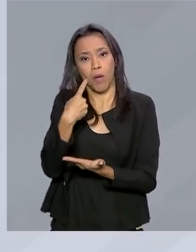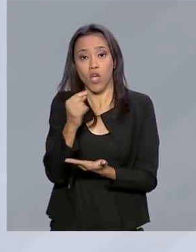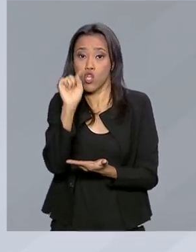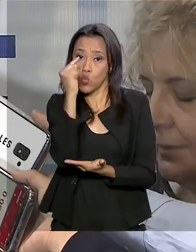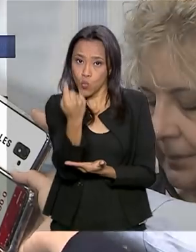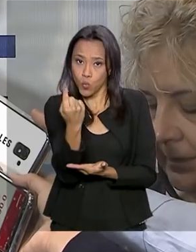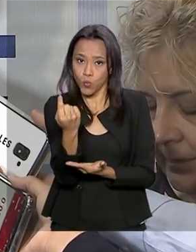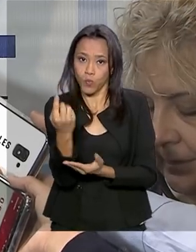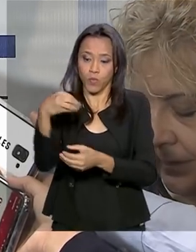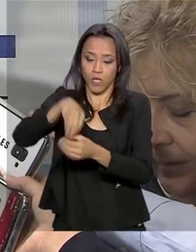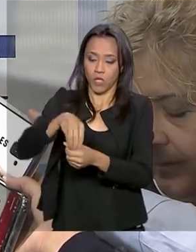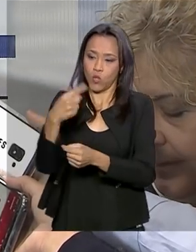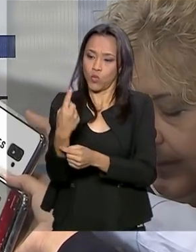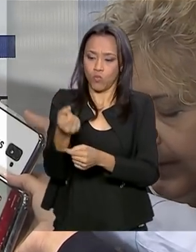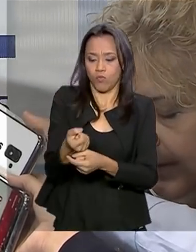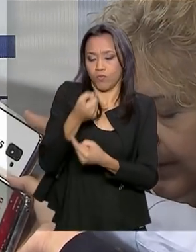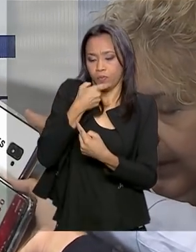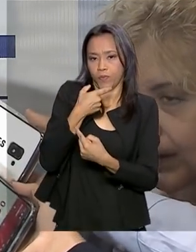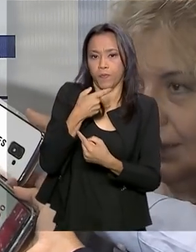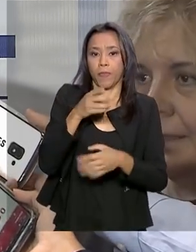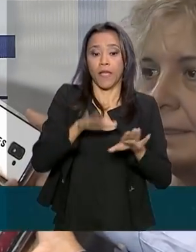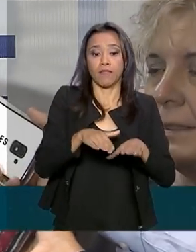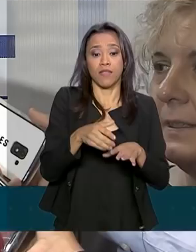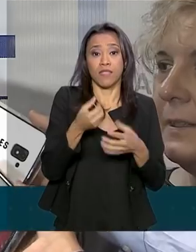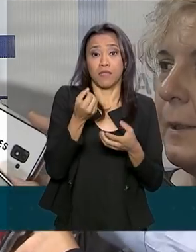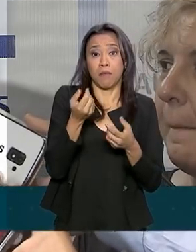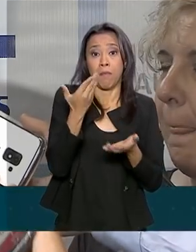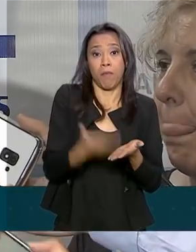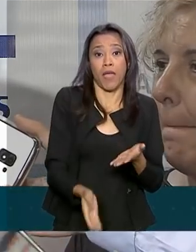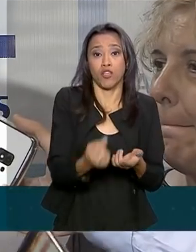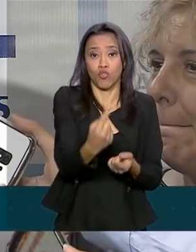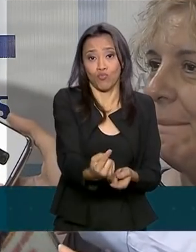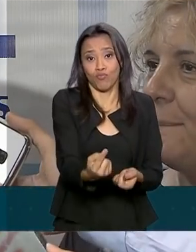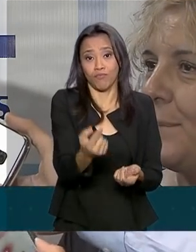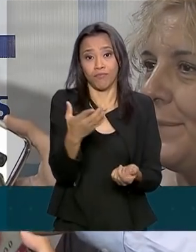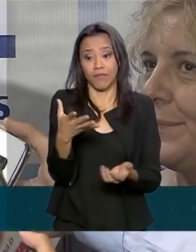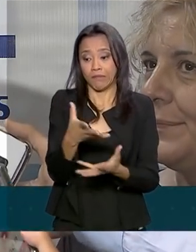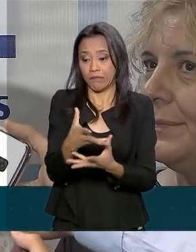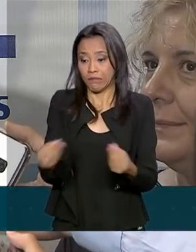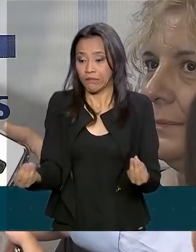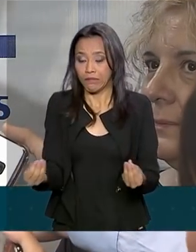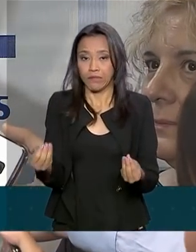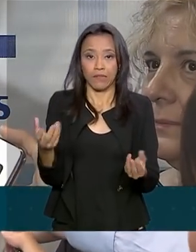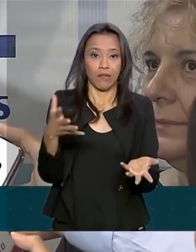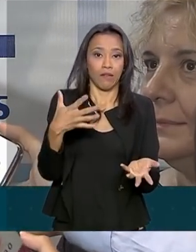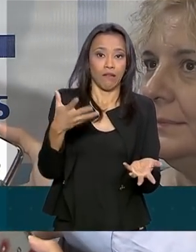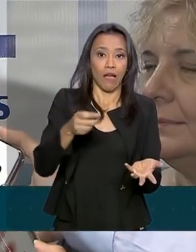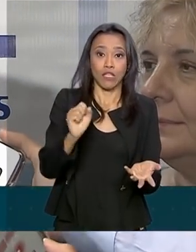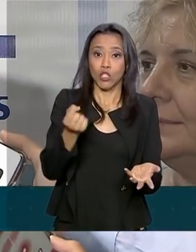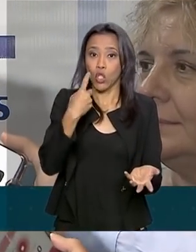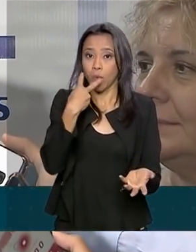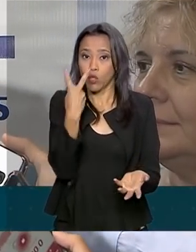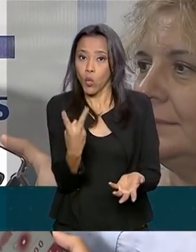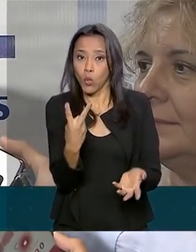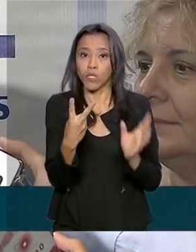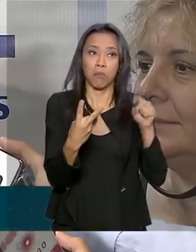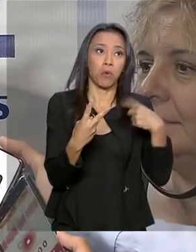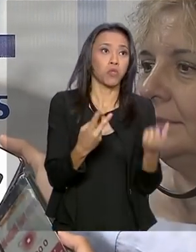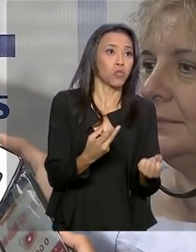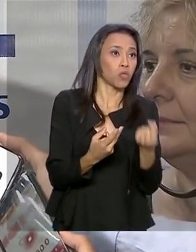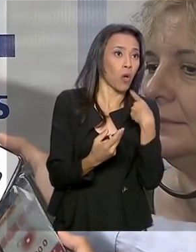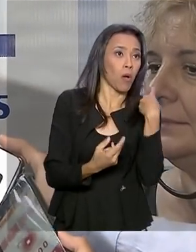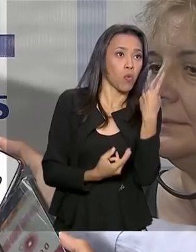comprimido. Às vezes, a pessoa perde um, molha, estraga um dos três comprimidos, a caixinha de um, só dá dois, depois só dá um,